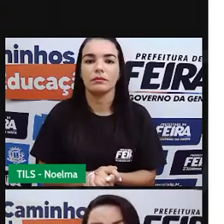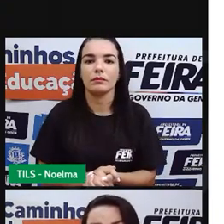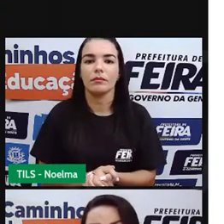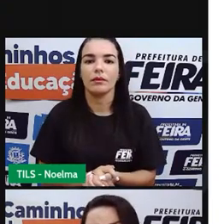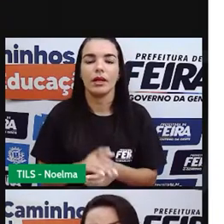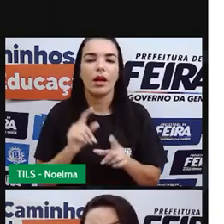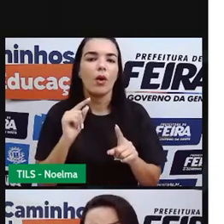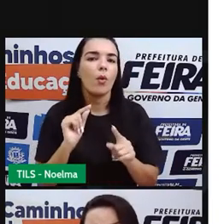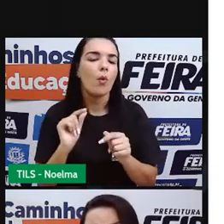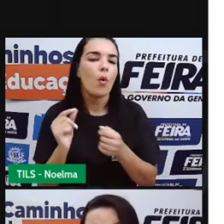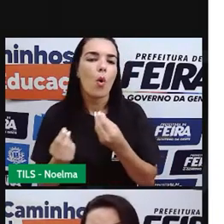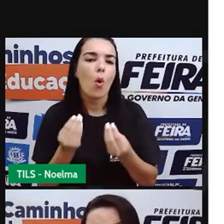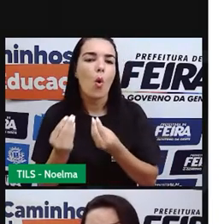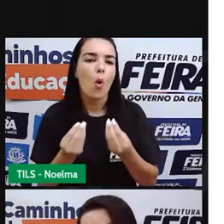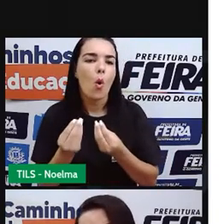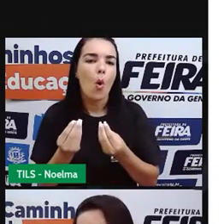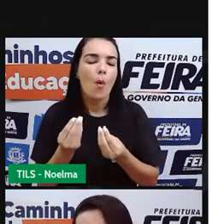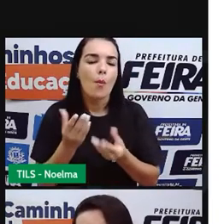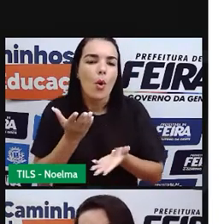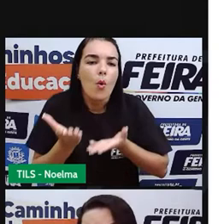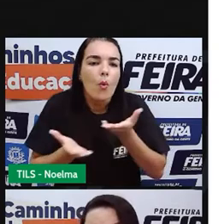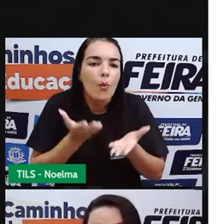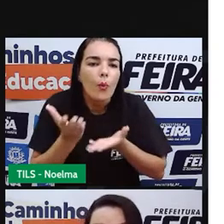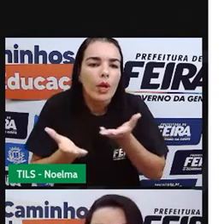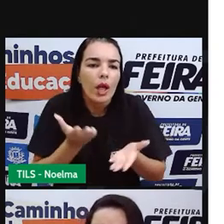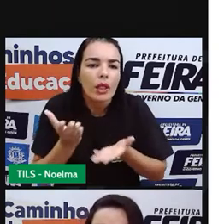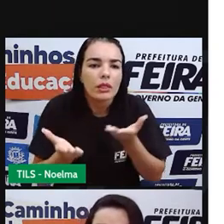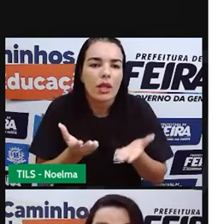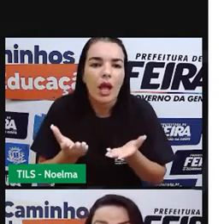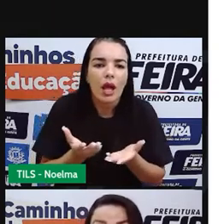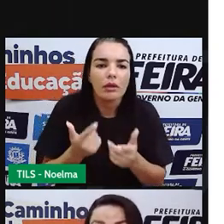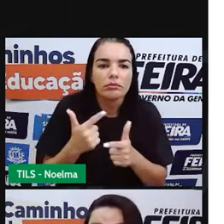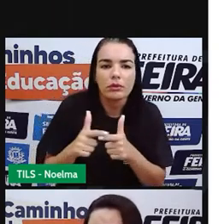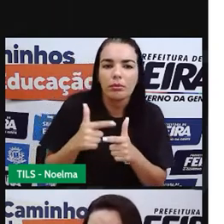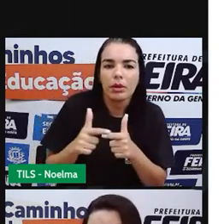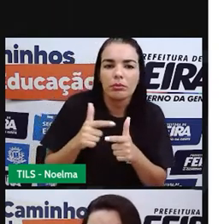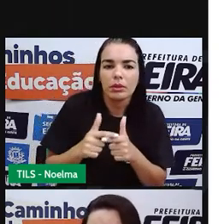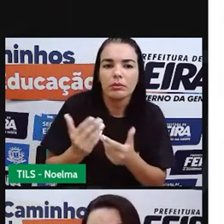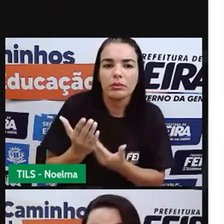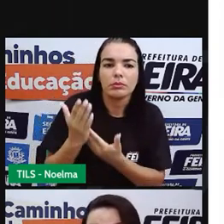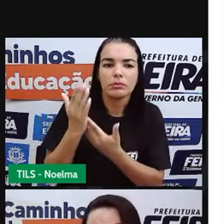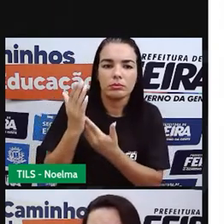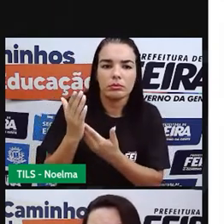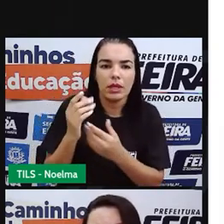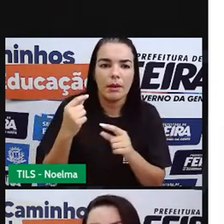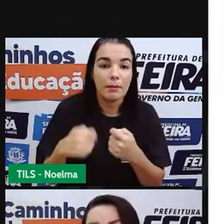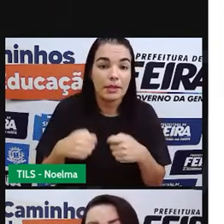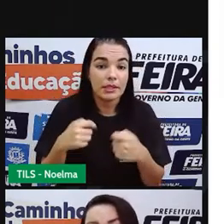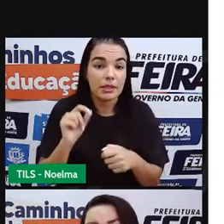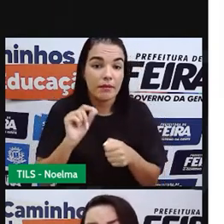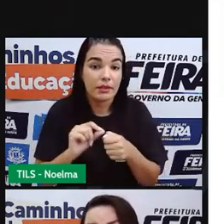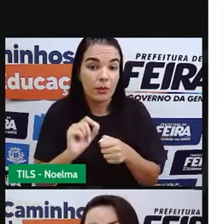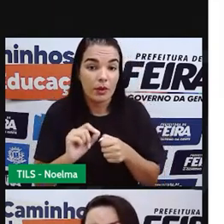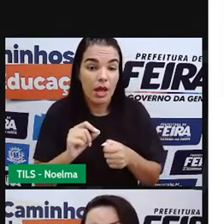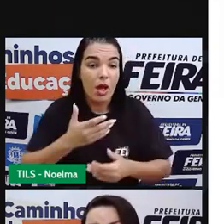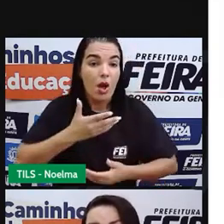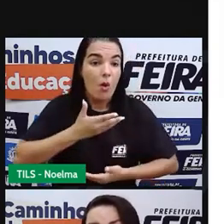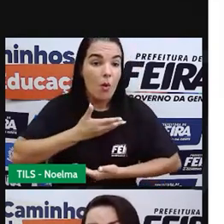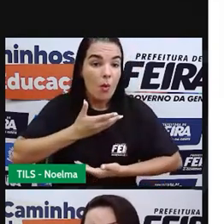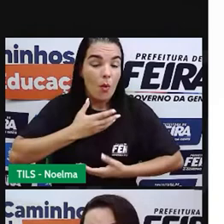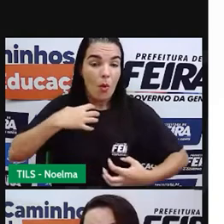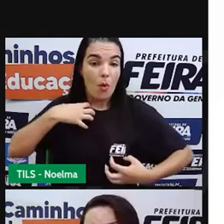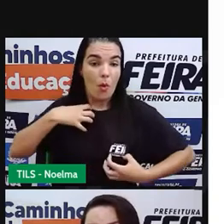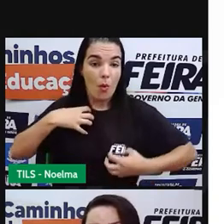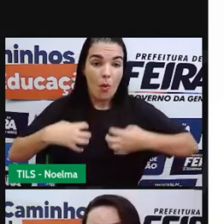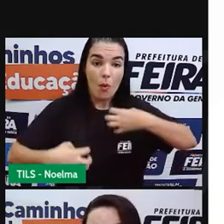O tratamento da anorexia, então, ocorre aí a partir de reidratar o organismo, recomeçando a alimentação à